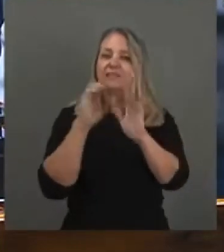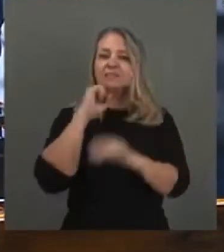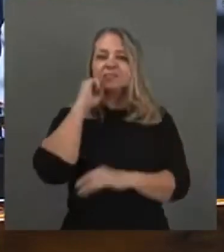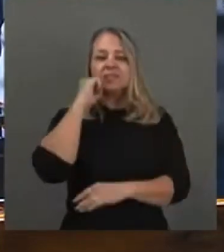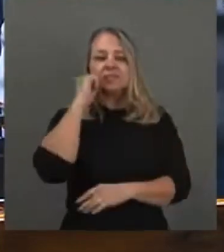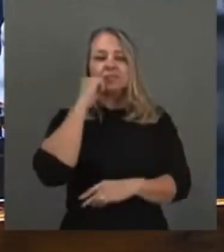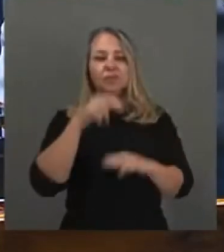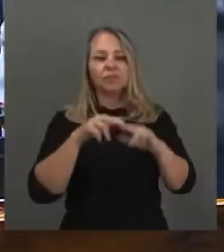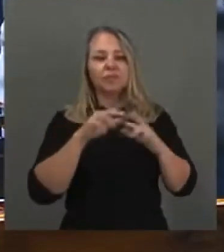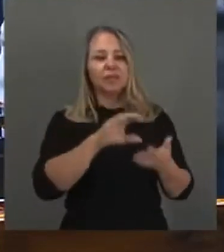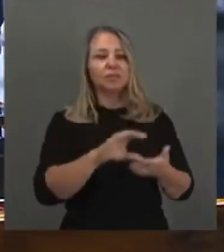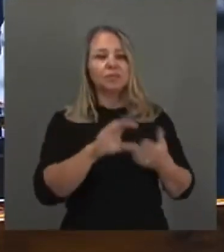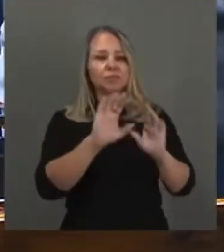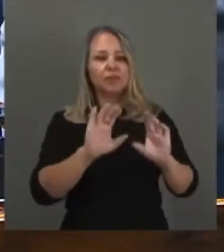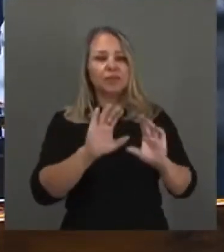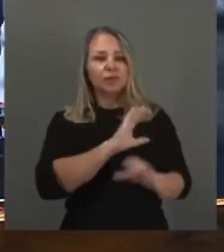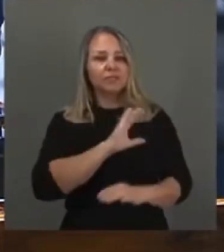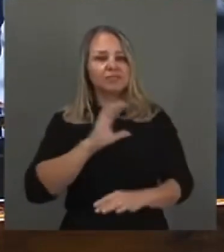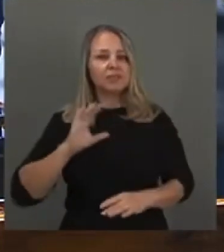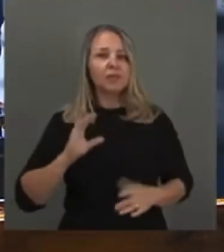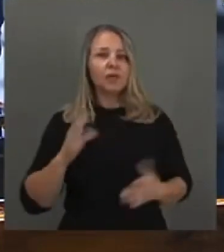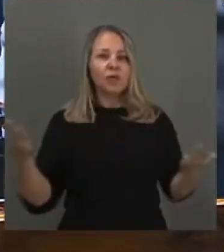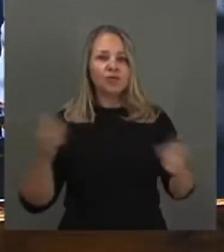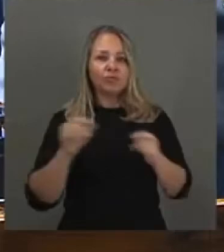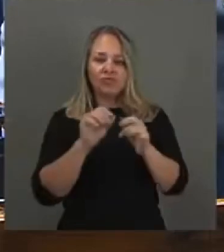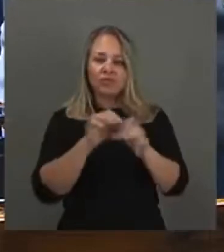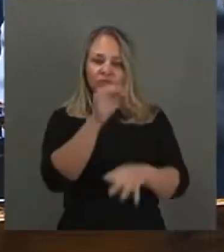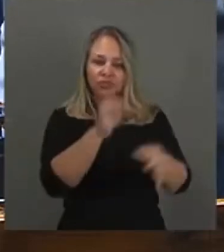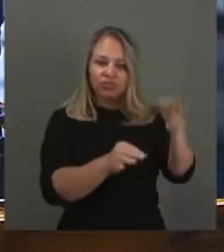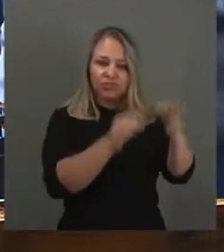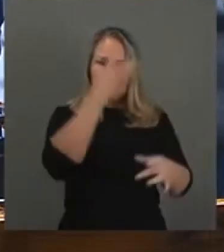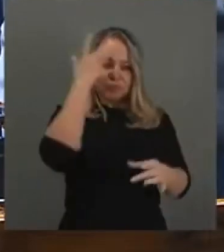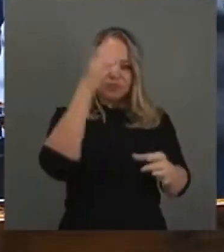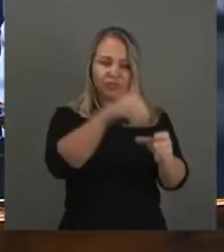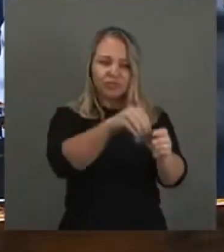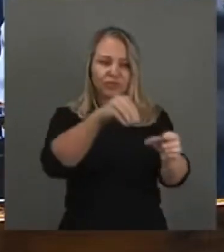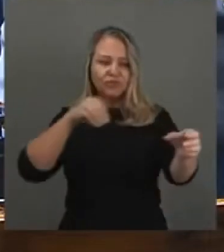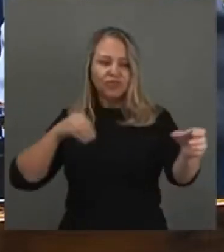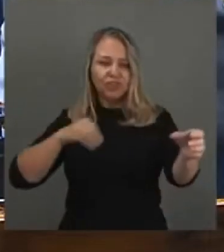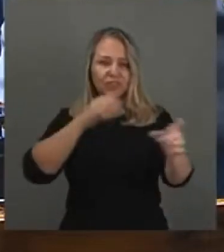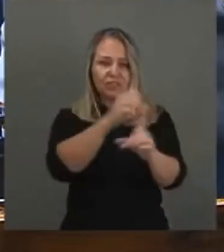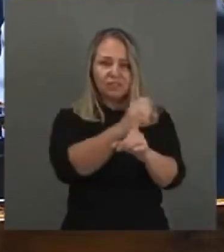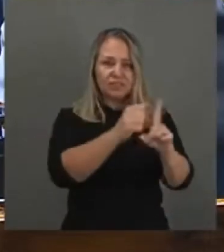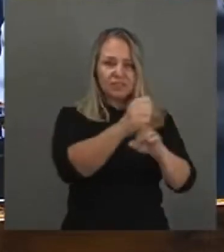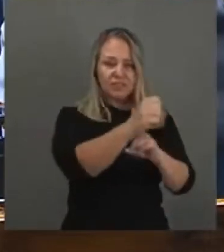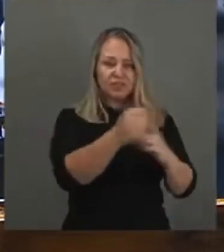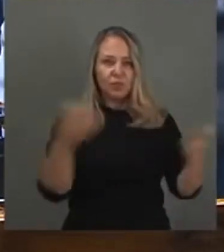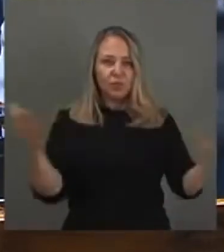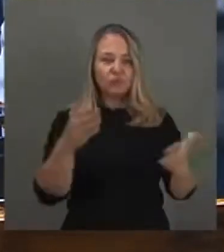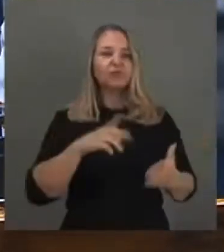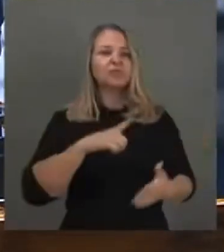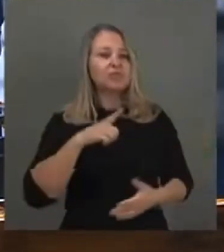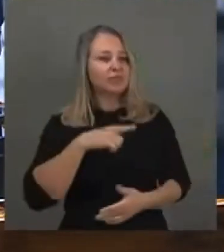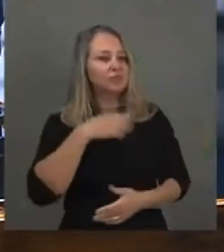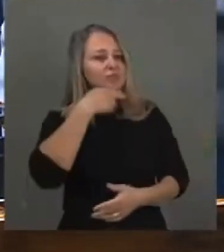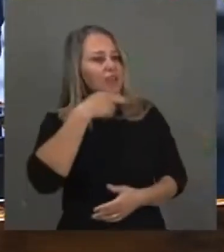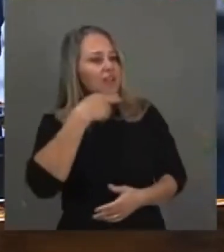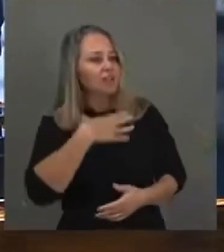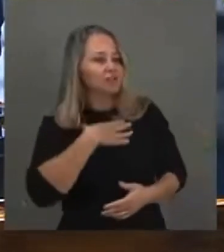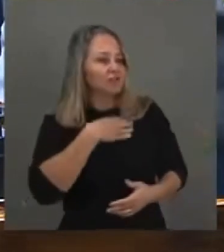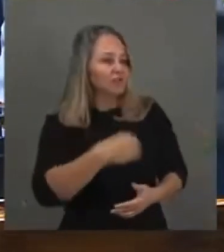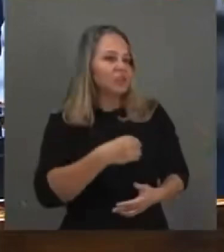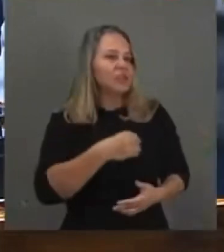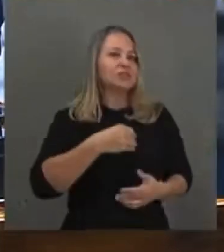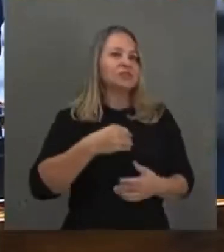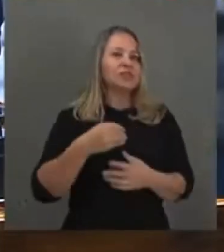A gente faz hoje justiça a essas pessoas que foram tiradas da sociedade. Nós temos hoje os netos, os filhos, os